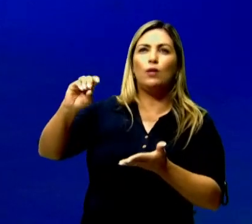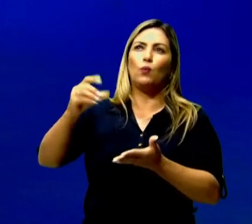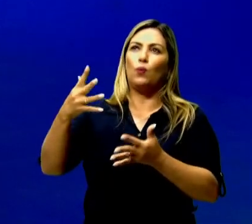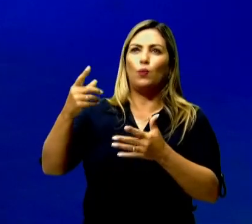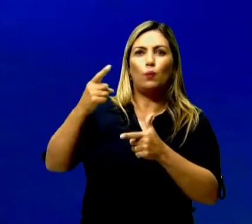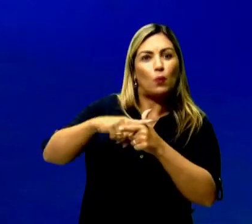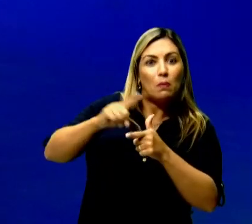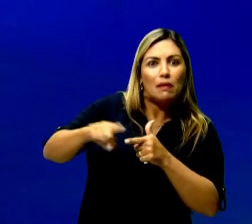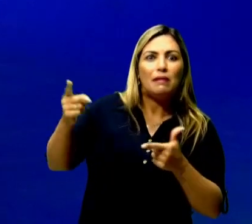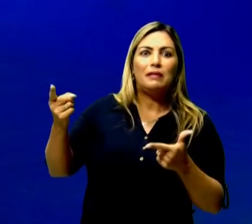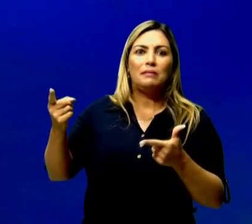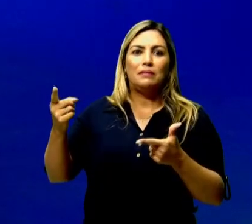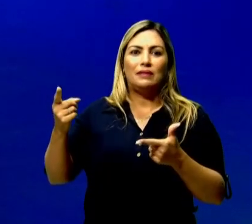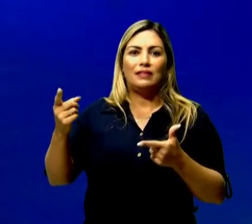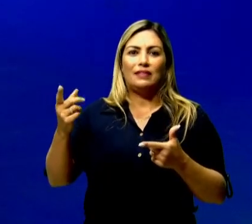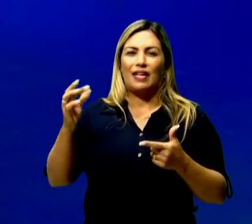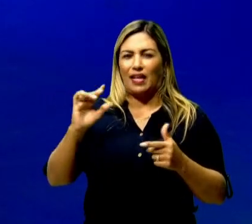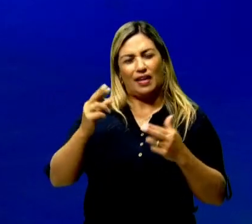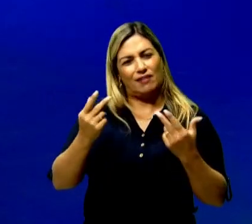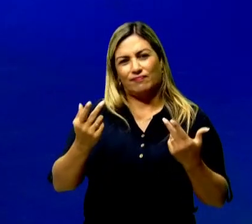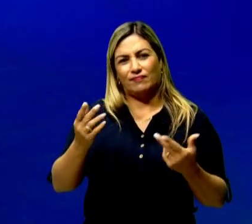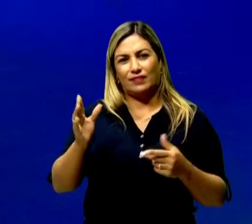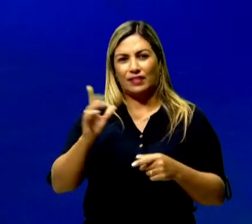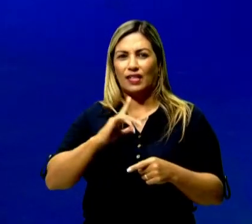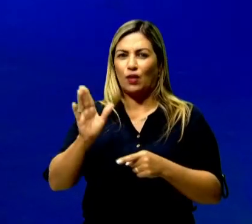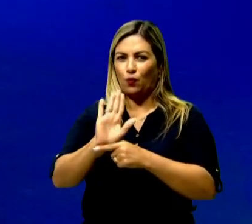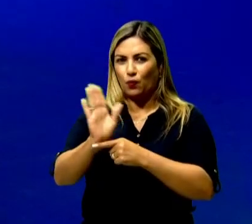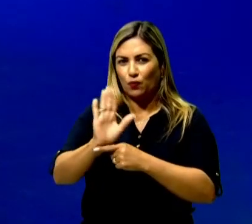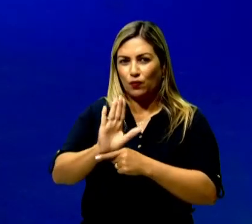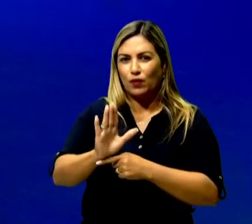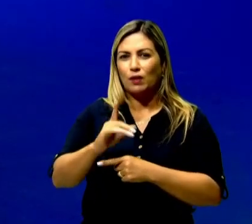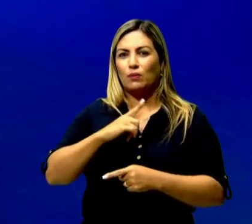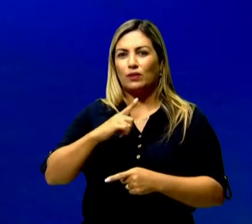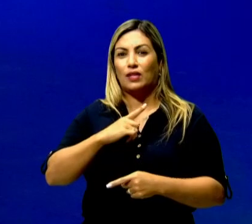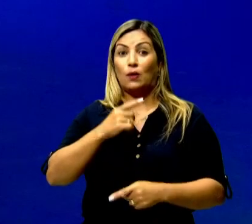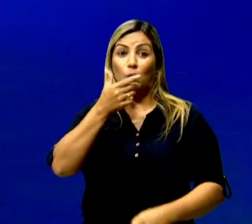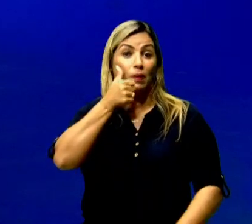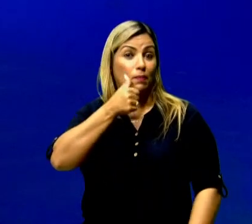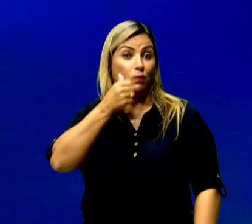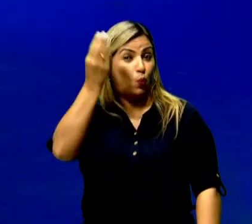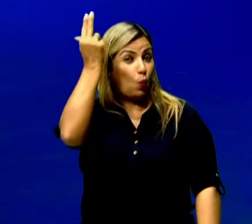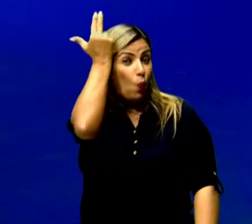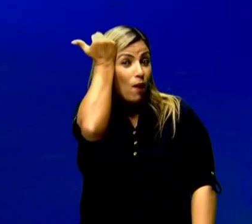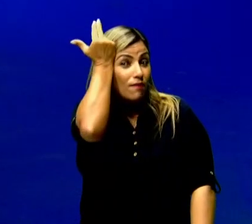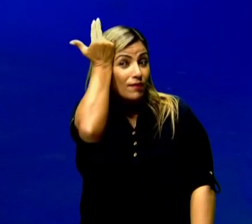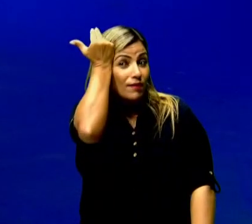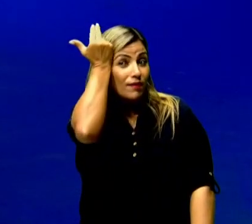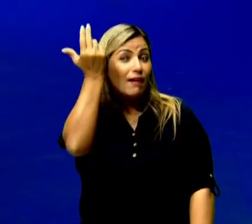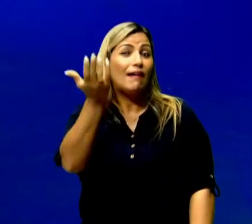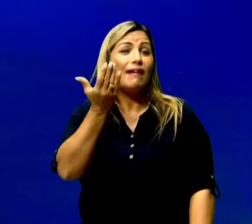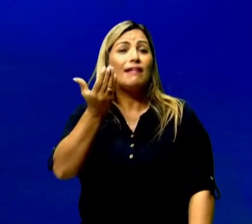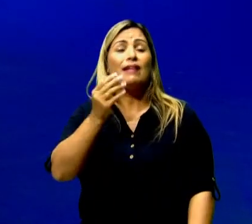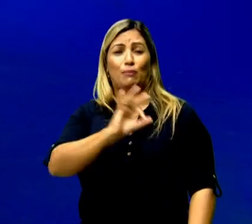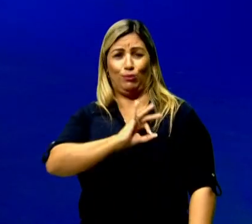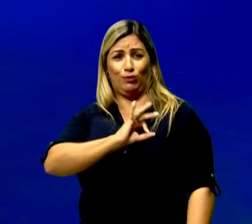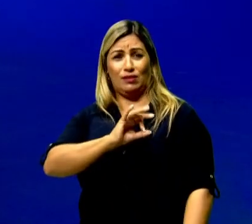complicada. Que nem no filme Zootopia, que tinha uma coelhinha que ela queria muito ser policial. Mas ela não podia, porque ela era